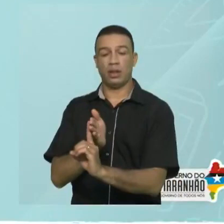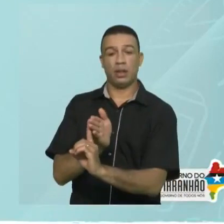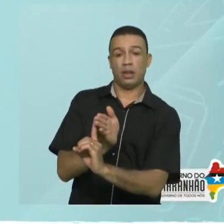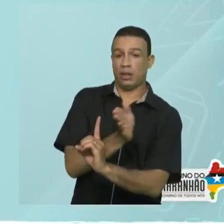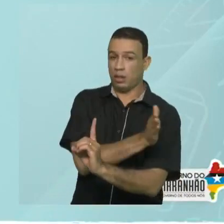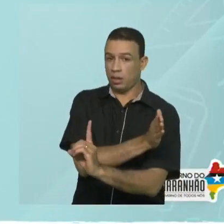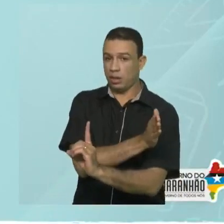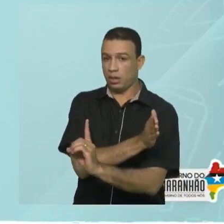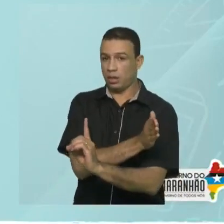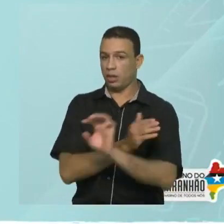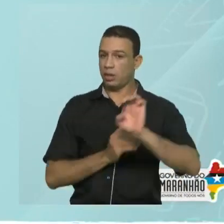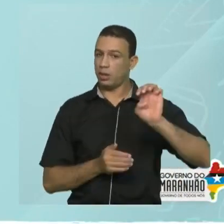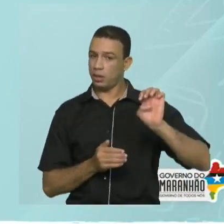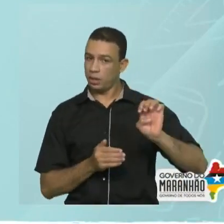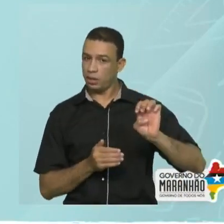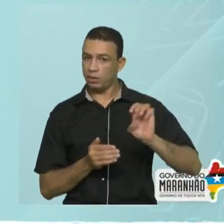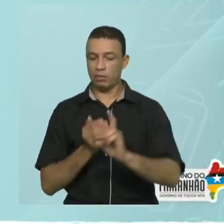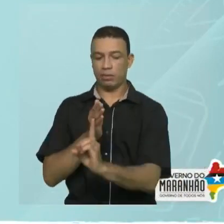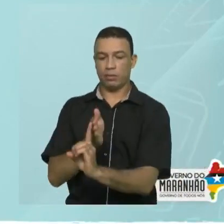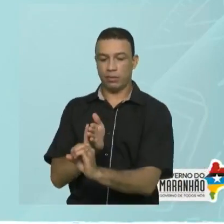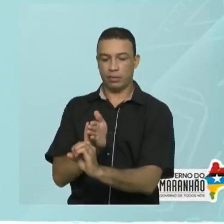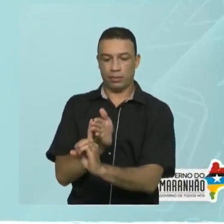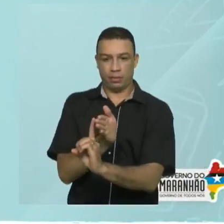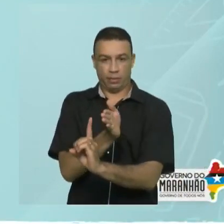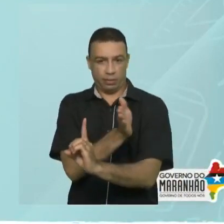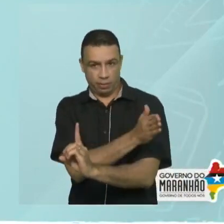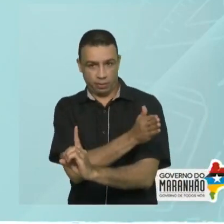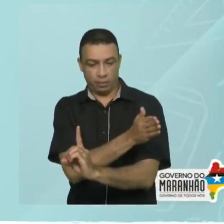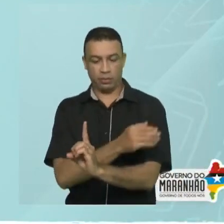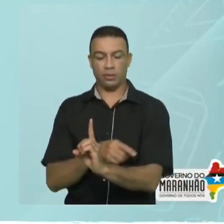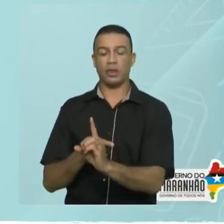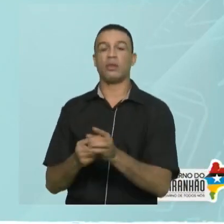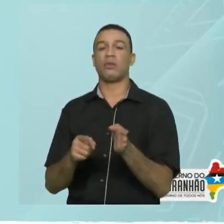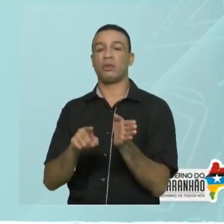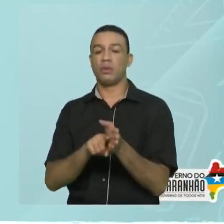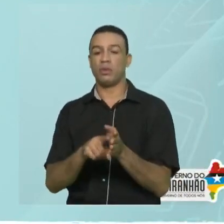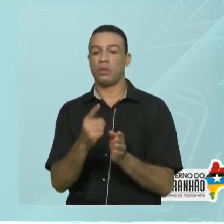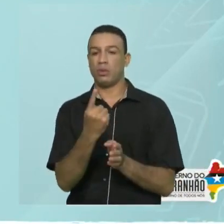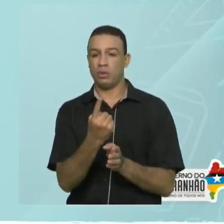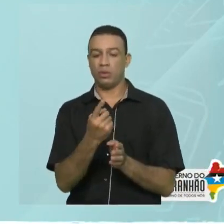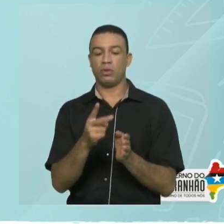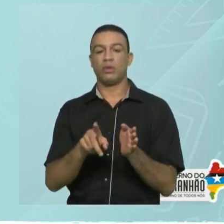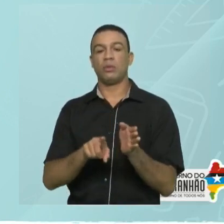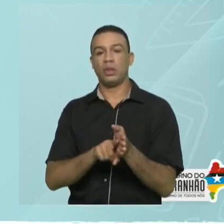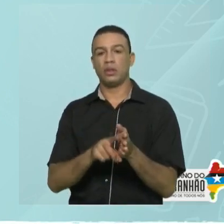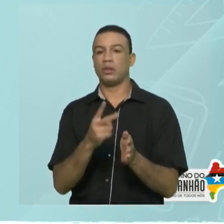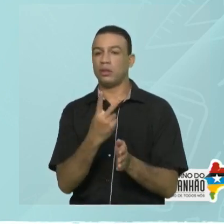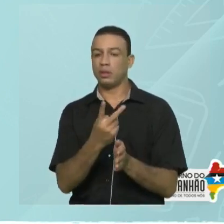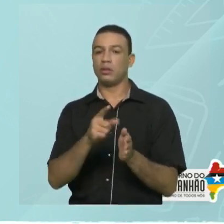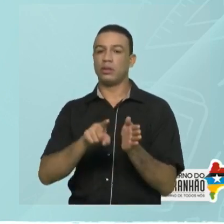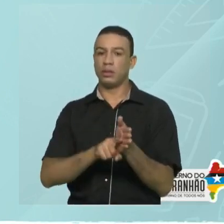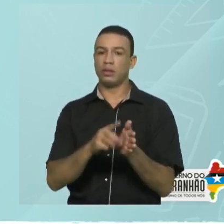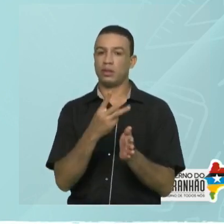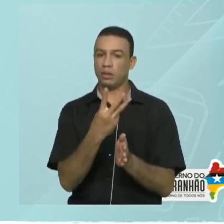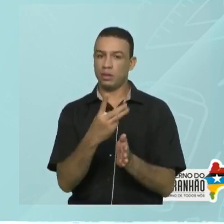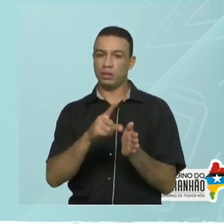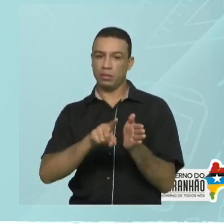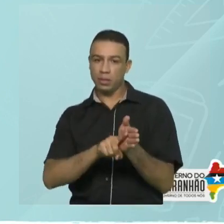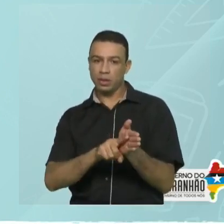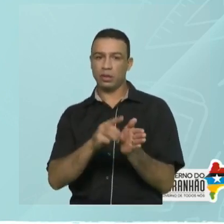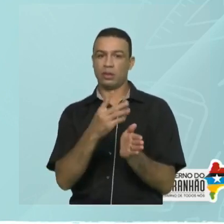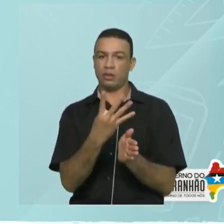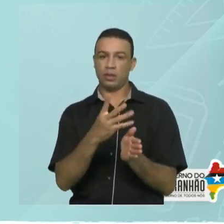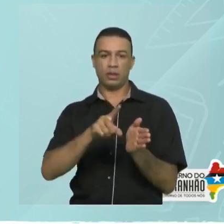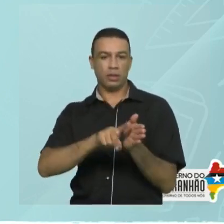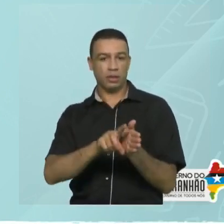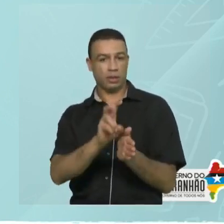negativos, menores que zero. Logo, eu tenho menos um, menos dois, menos três, menos quatro, menos cinco, e